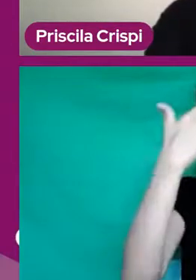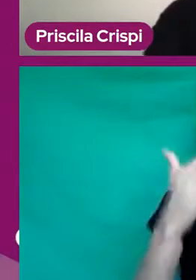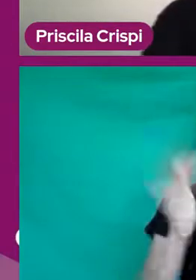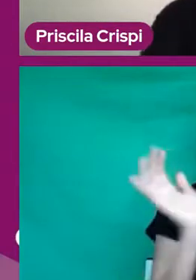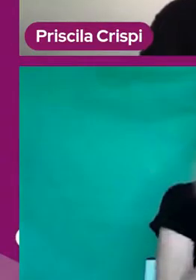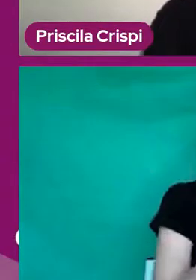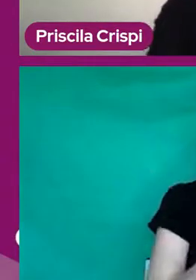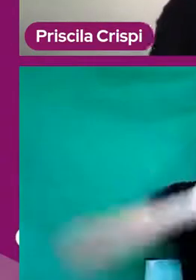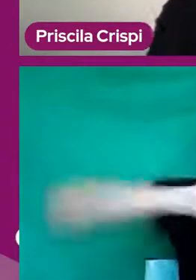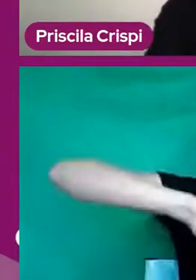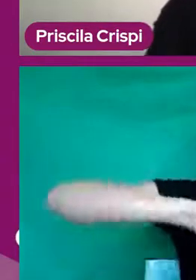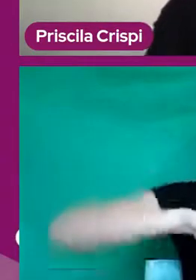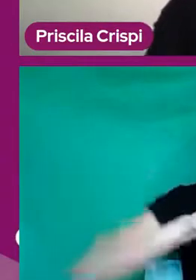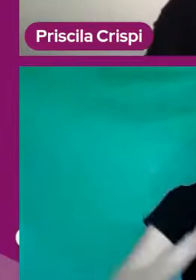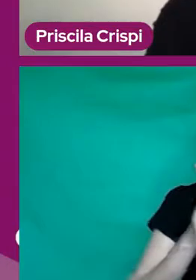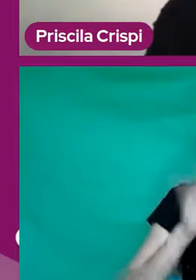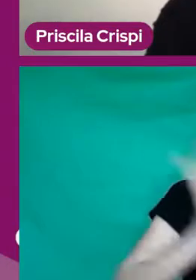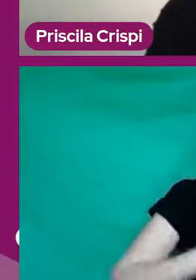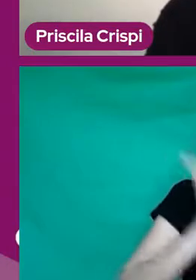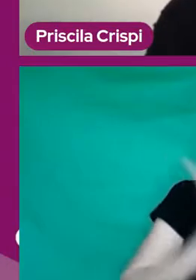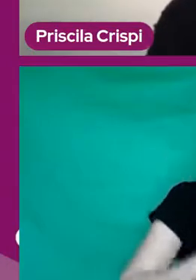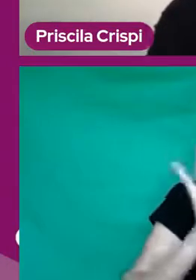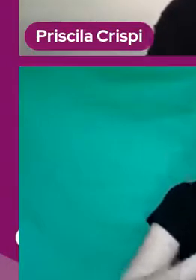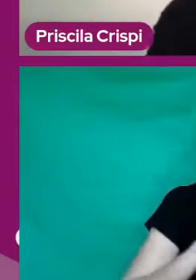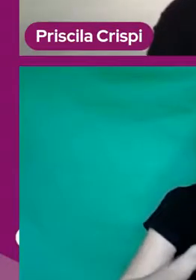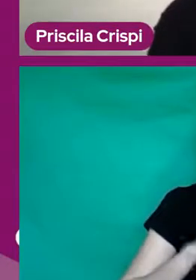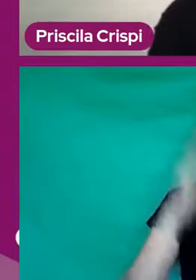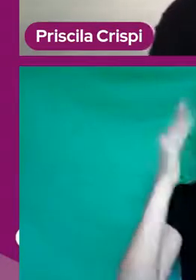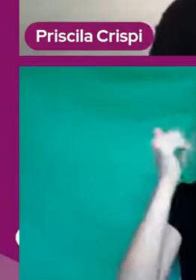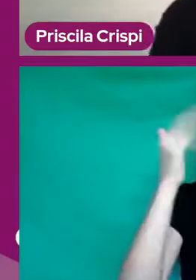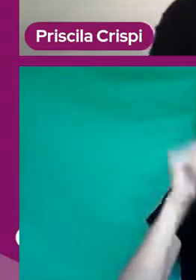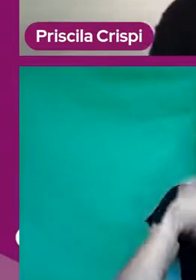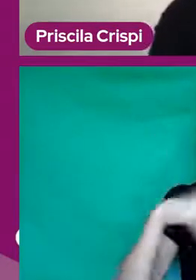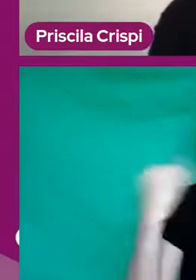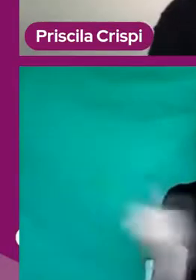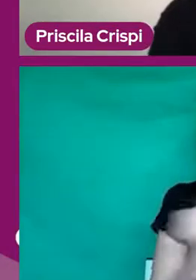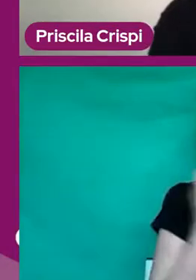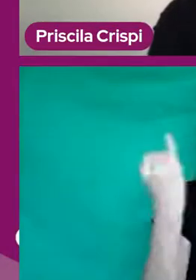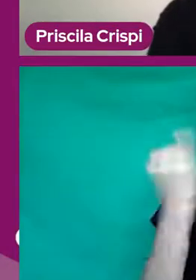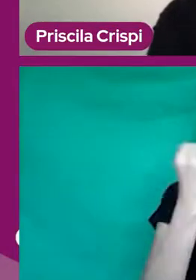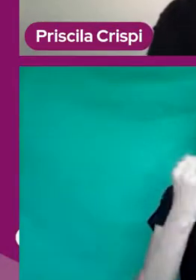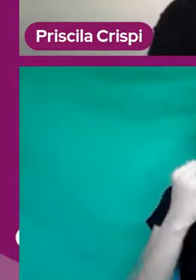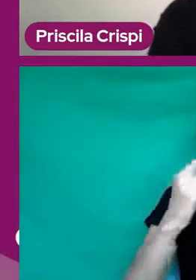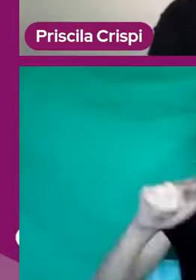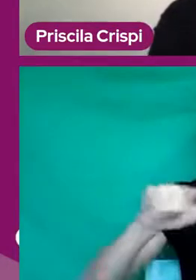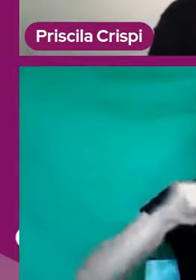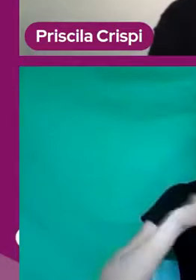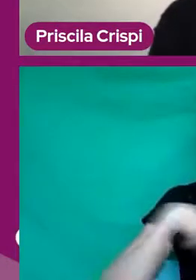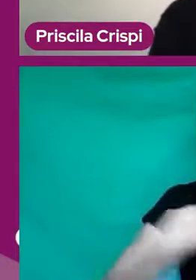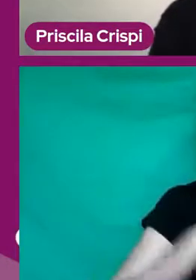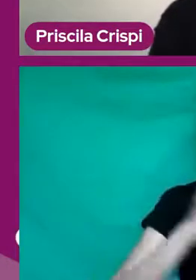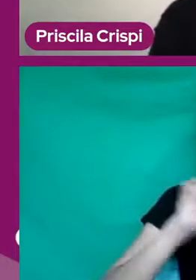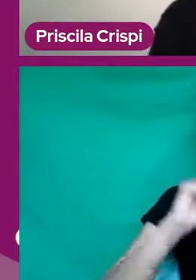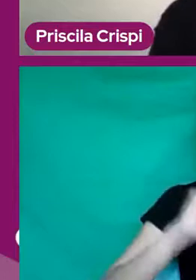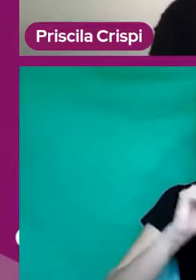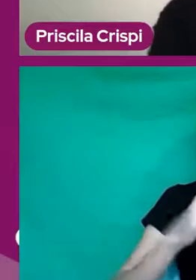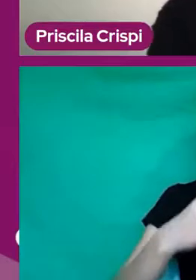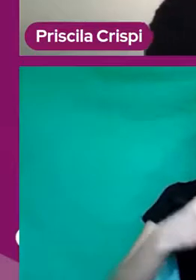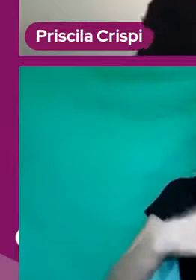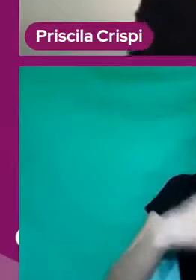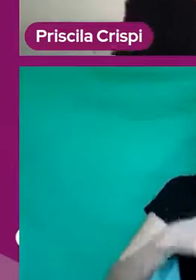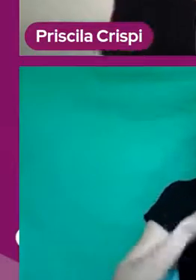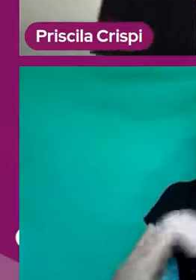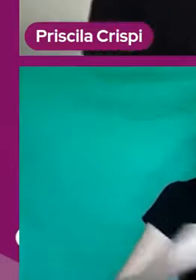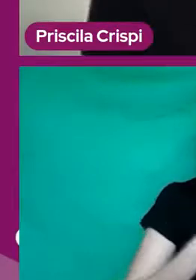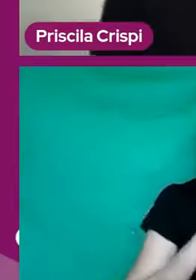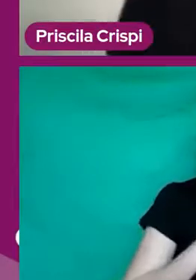sabe como é importante o trabalho que nós estamos fazendo, como a gente é apaixonado por